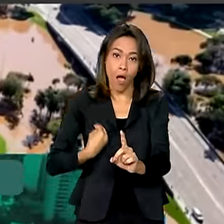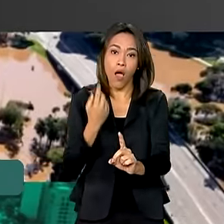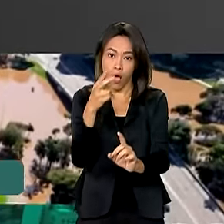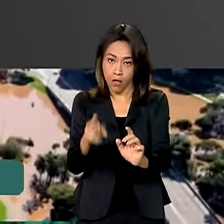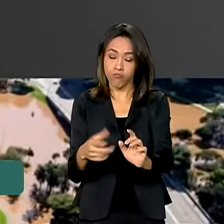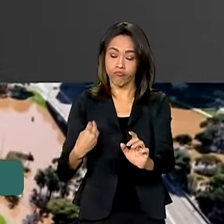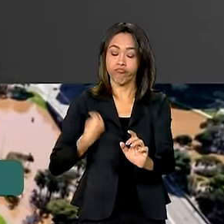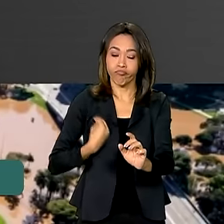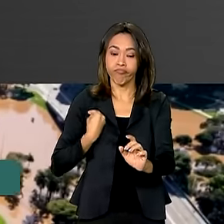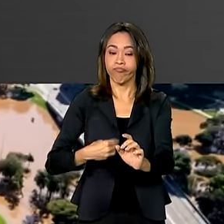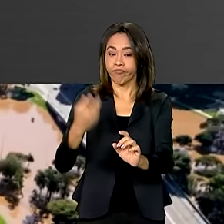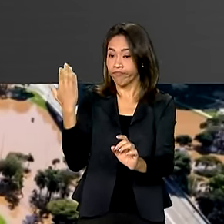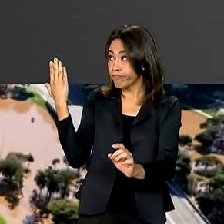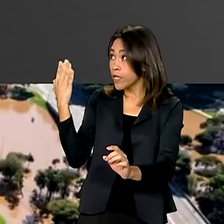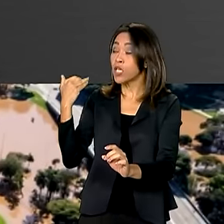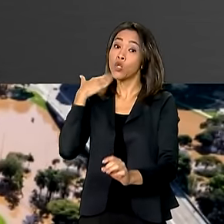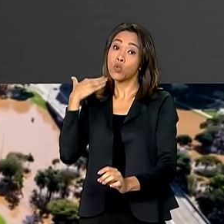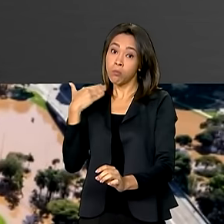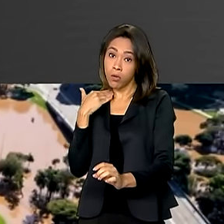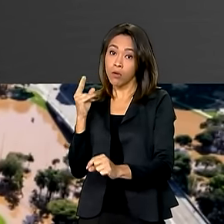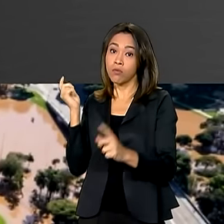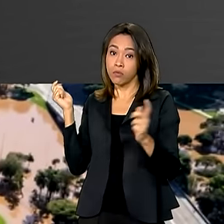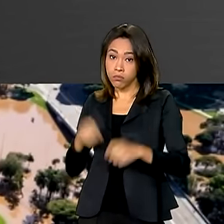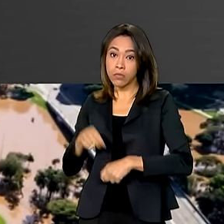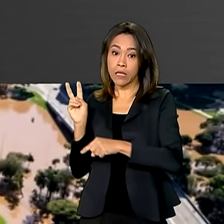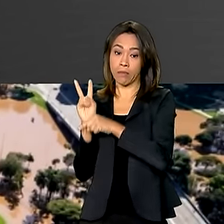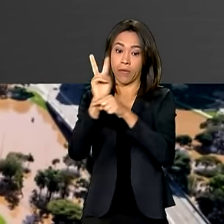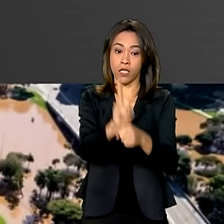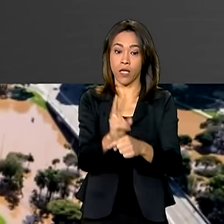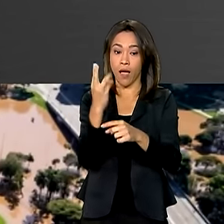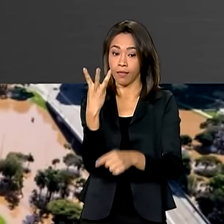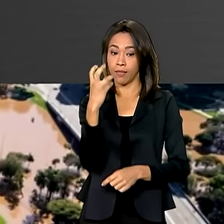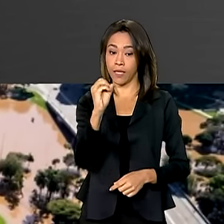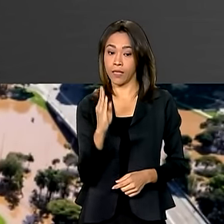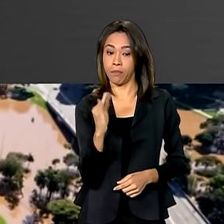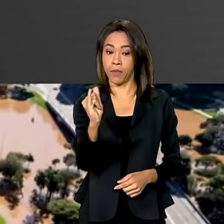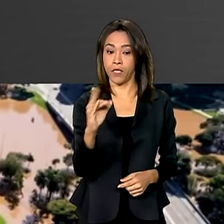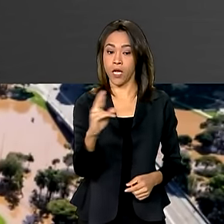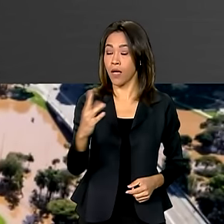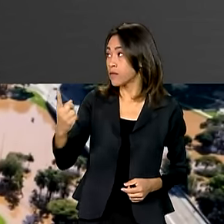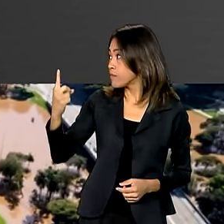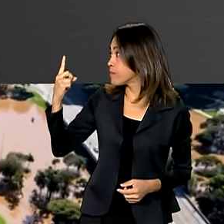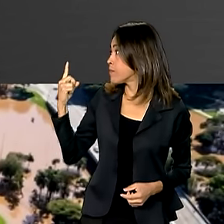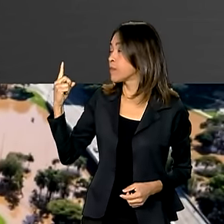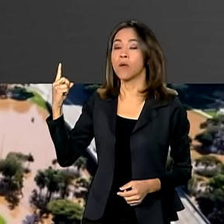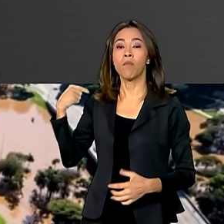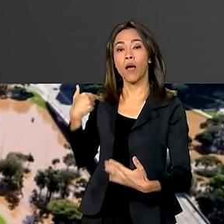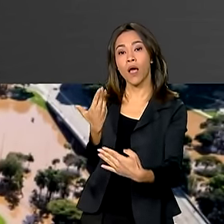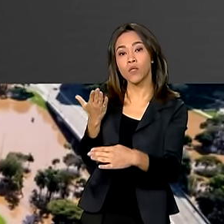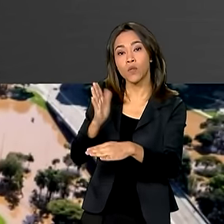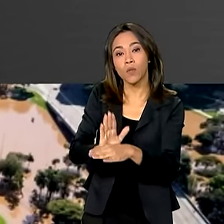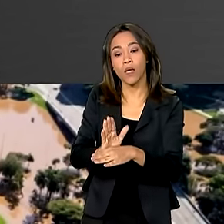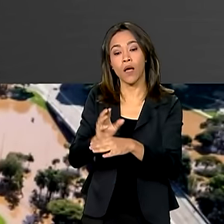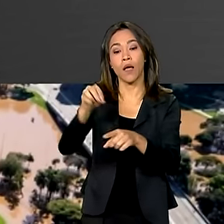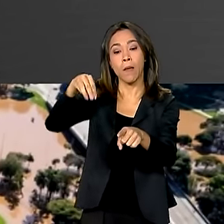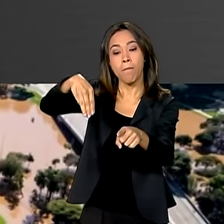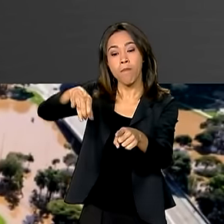permitirá que os bancos emprestem 30 bilhões de reais para a recuperação de MEIs,